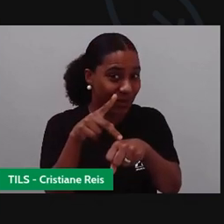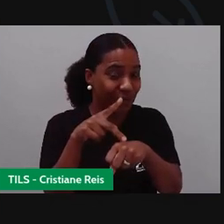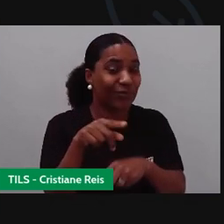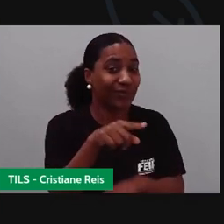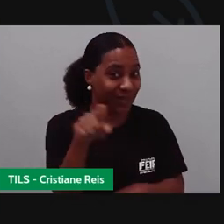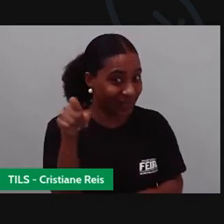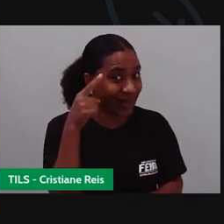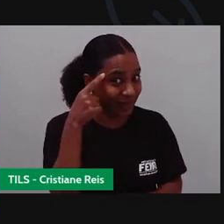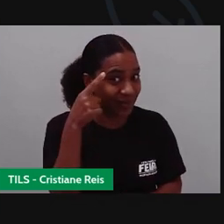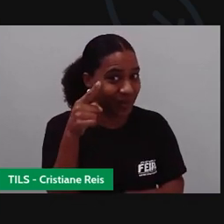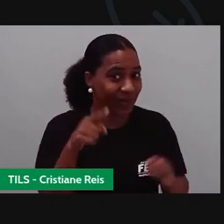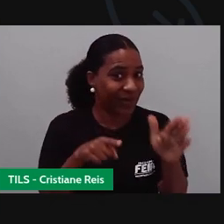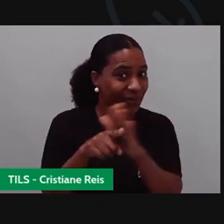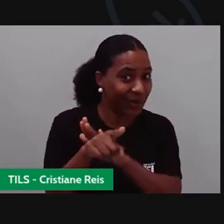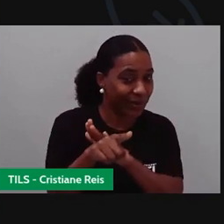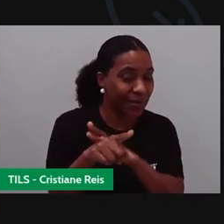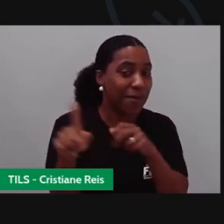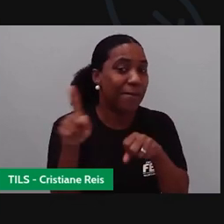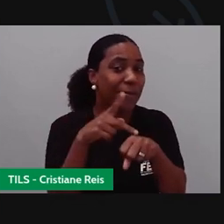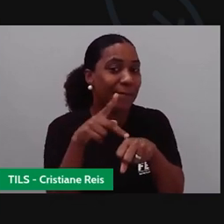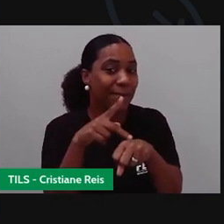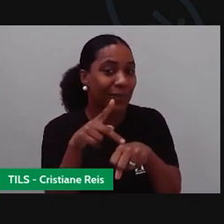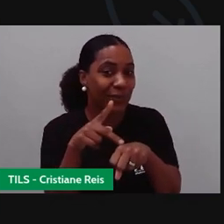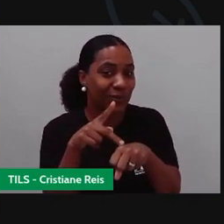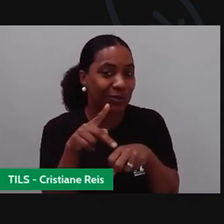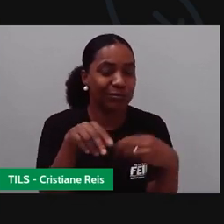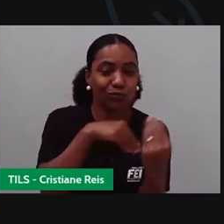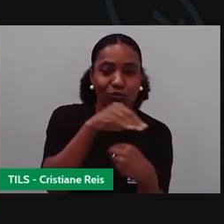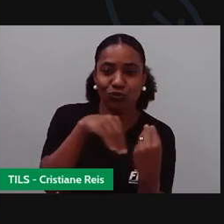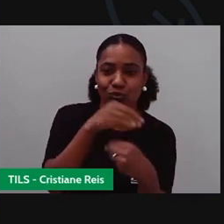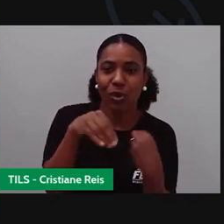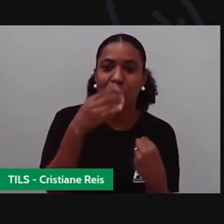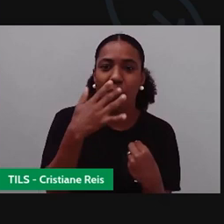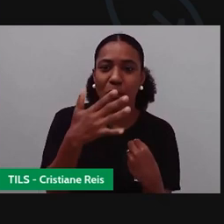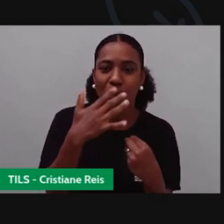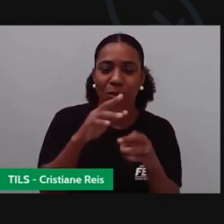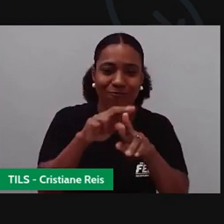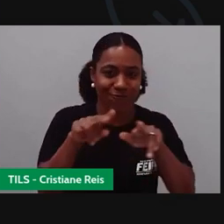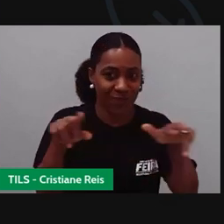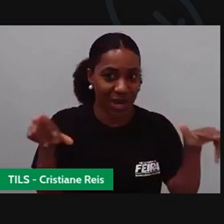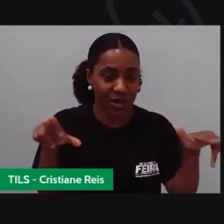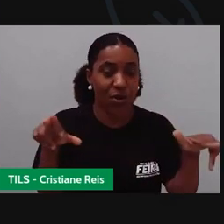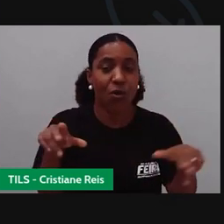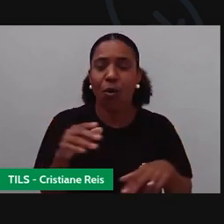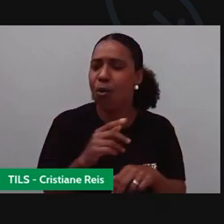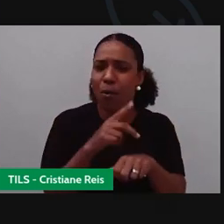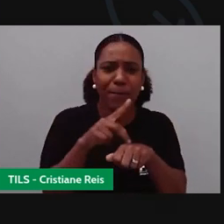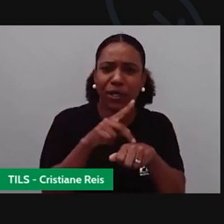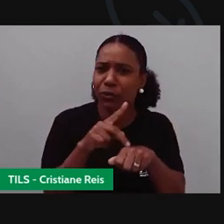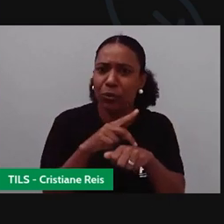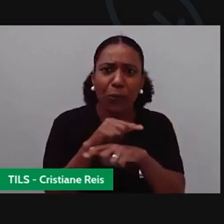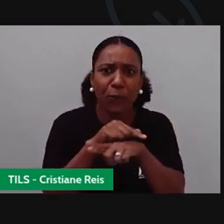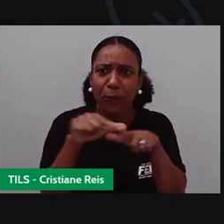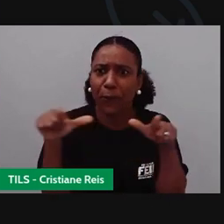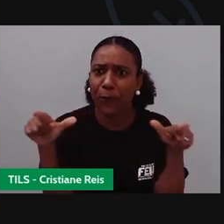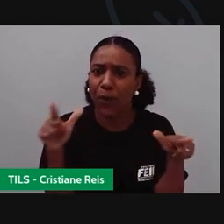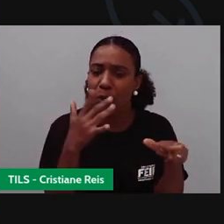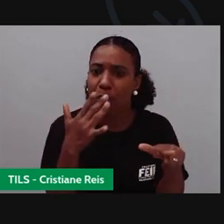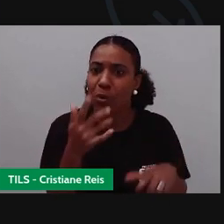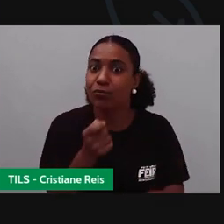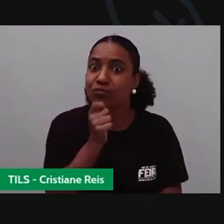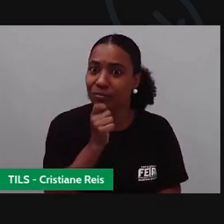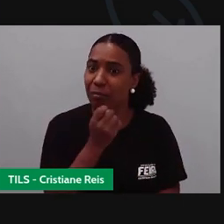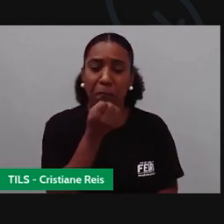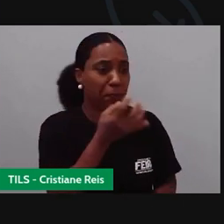vocês, né? Que se o preto era a mistura de todas as cores ou a ausência delas. Desafio bom esse aí, viu,